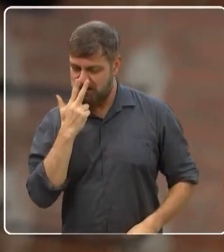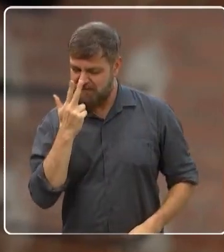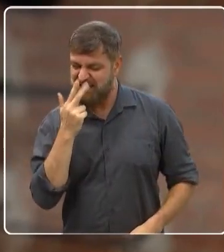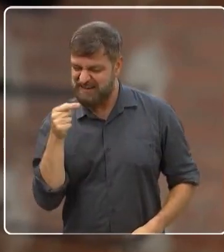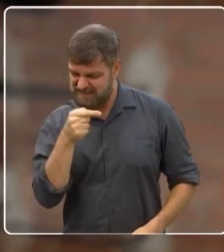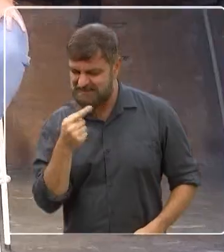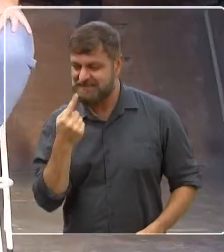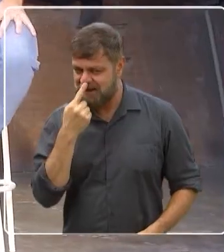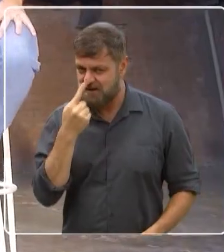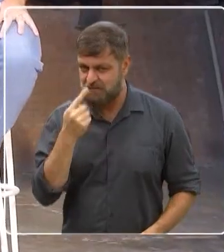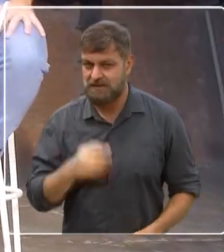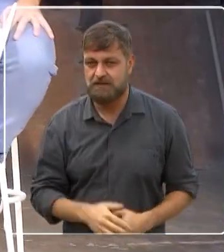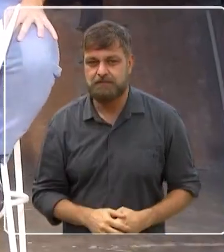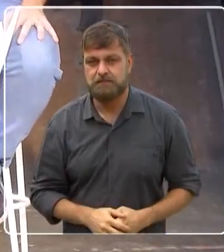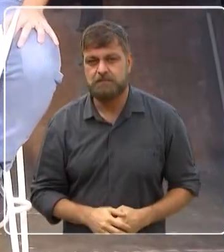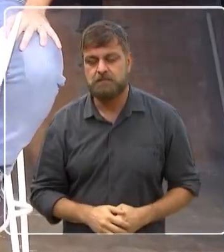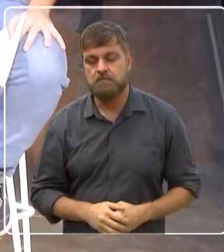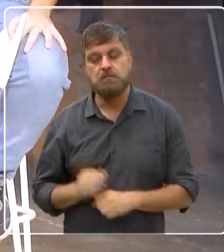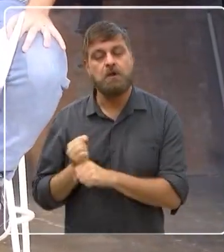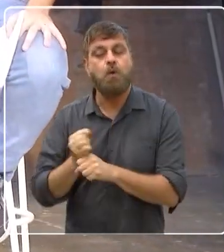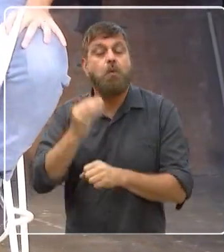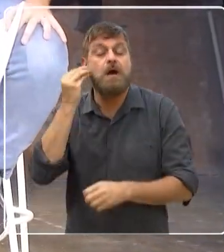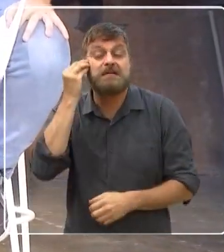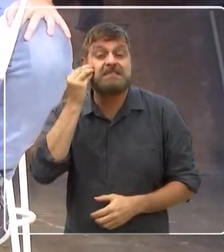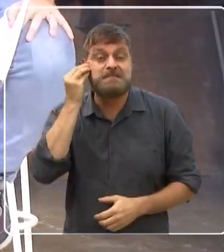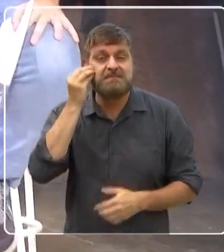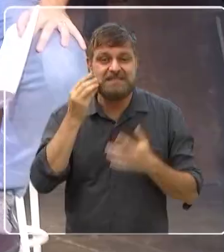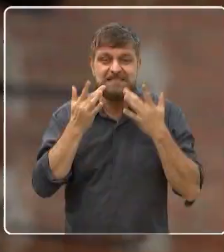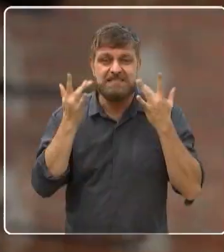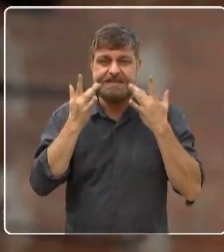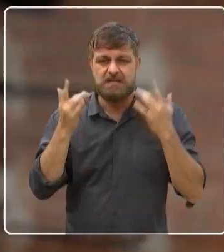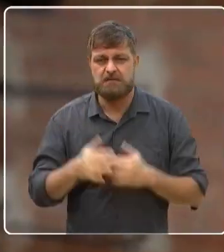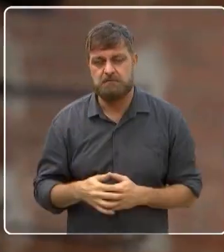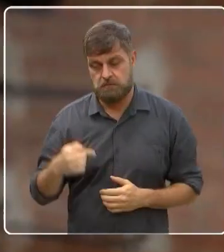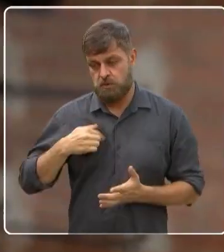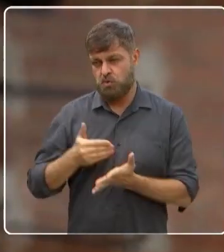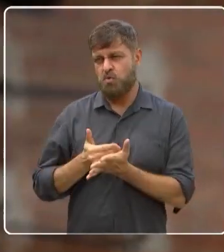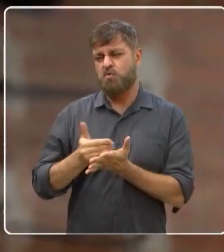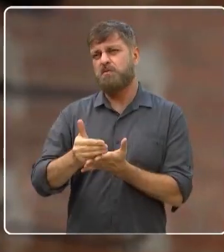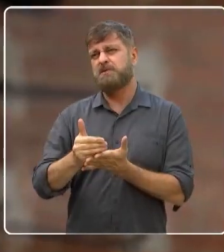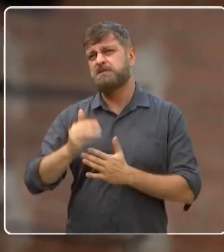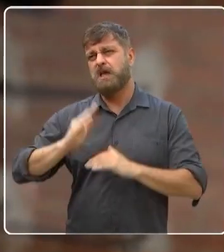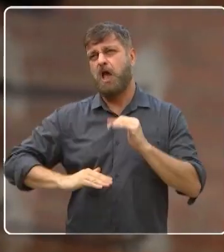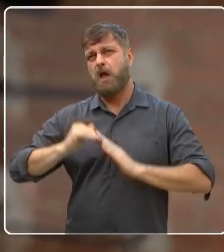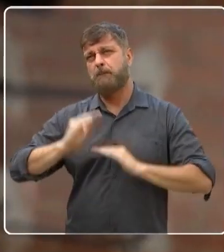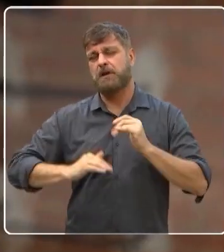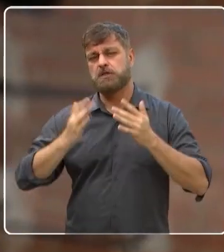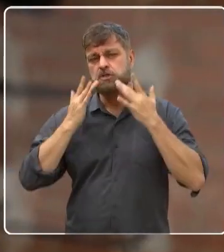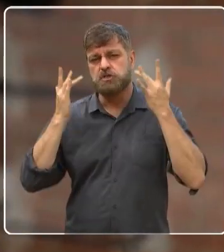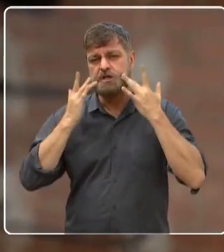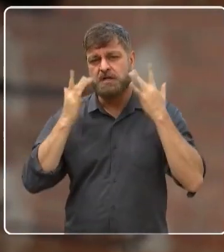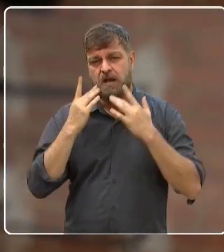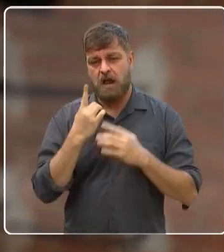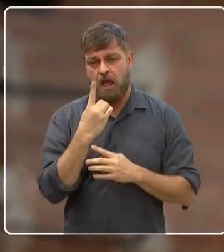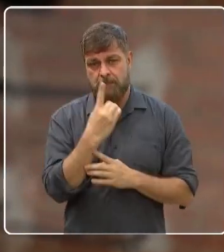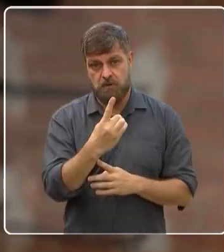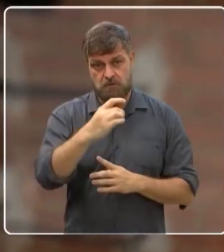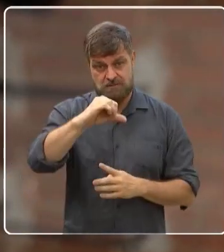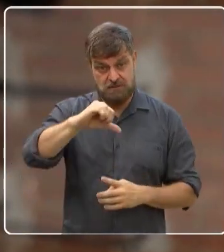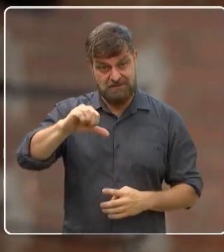difícil fazer comédia. Quanto tempo você tem de teatro? Ah, eu iniciei na minha atividade teatral em 95.